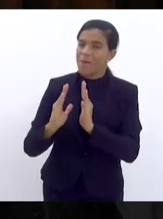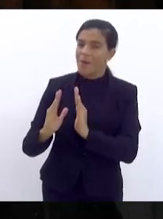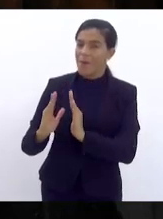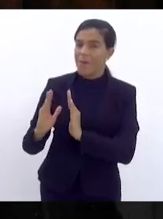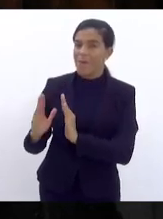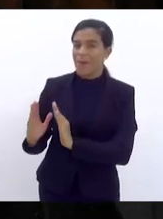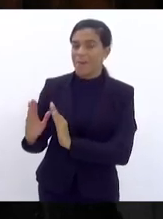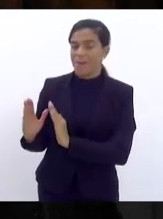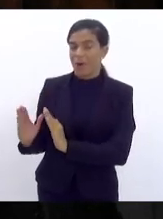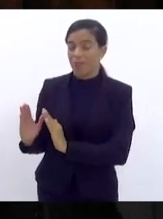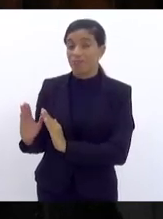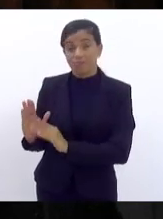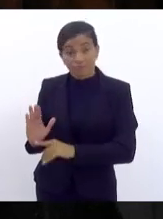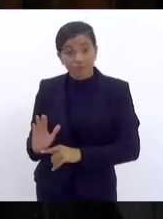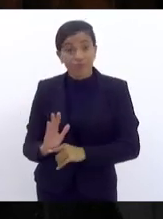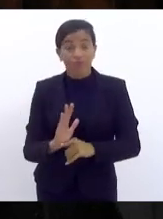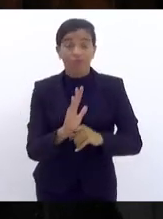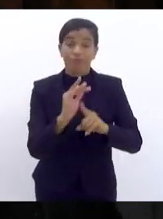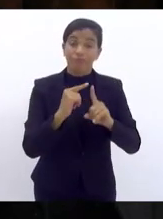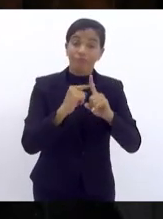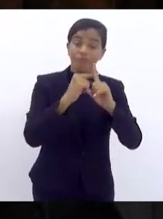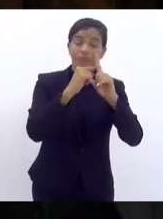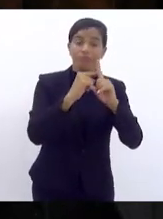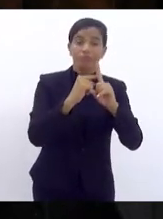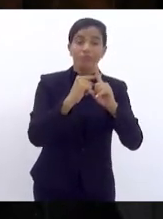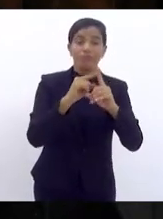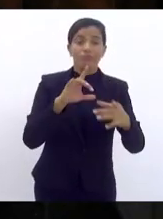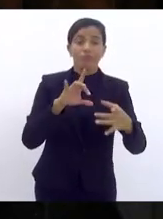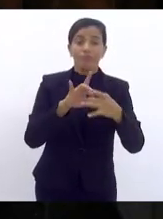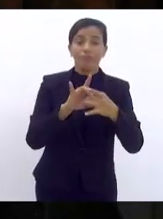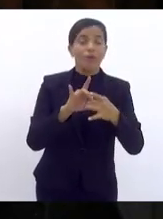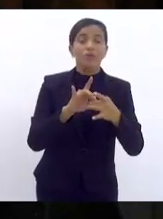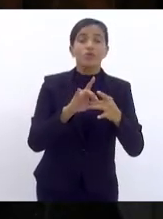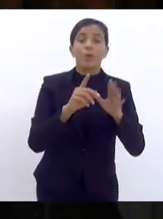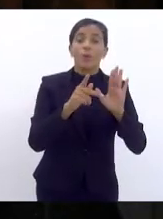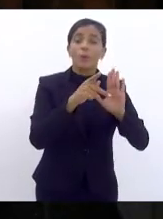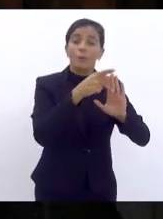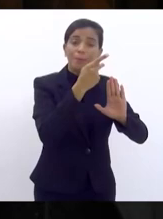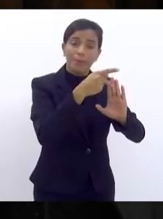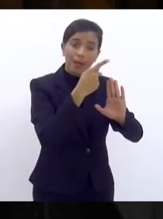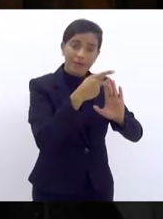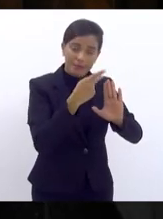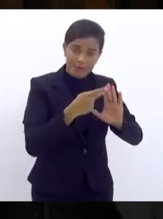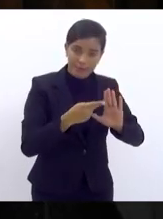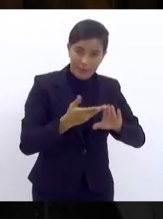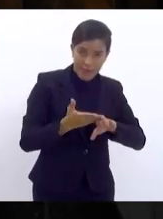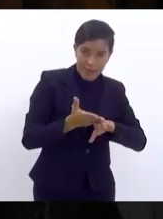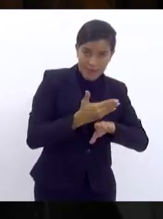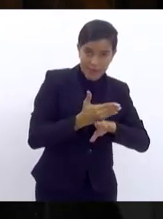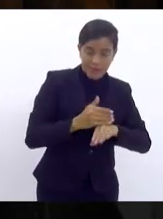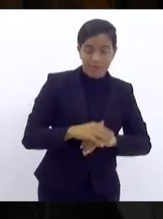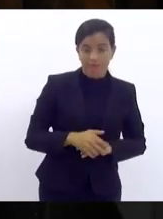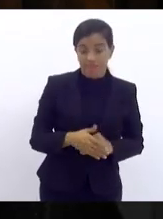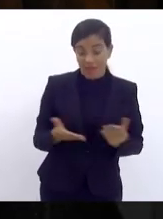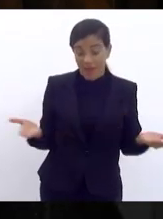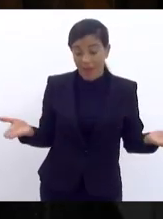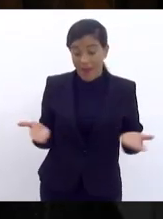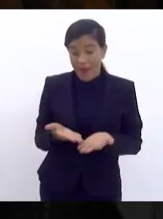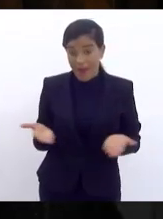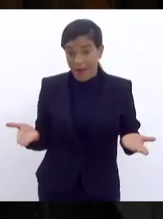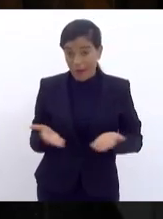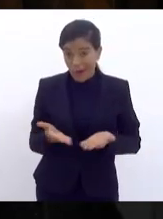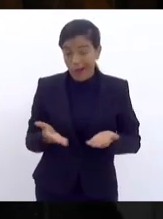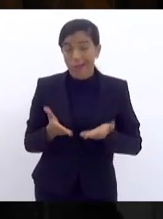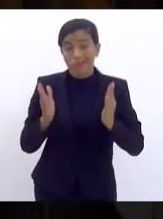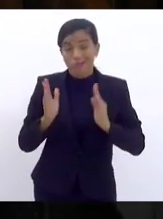foi favorável em relação ao parecer prévio. Agora, depois